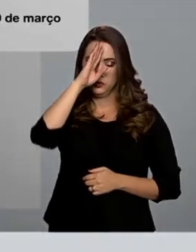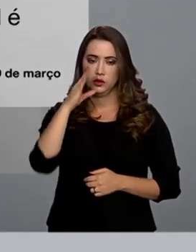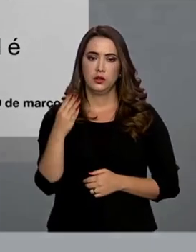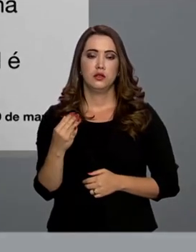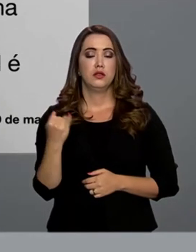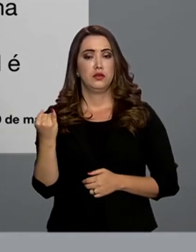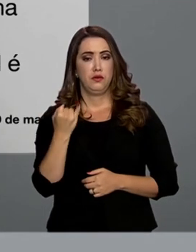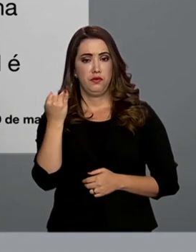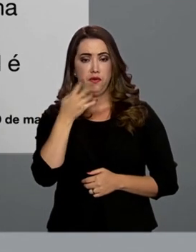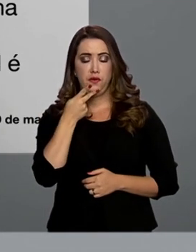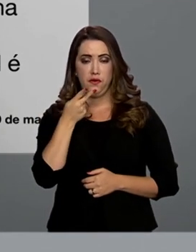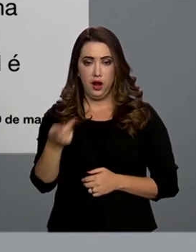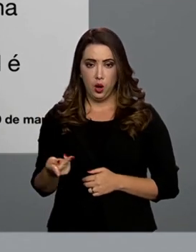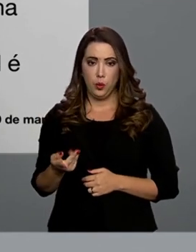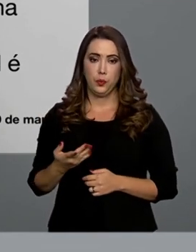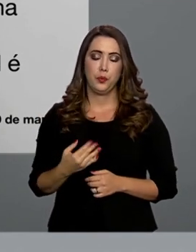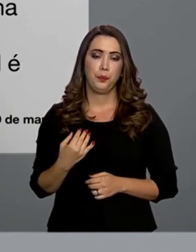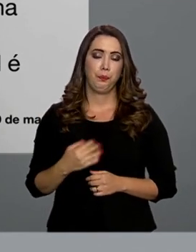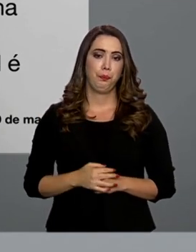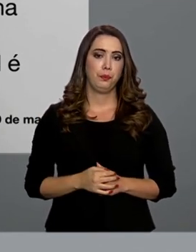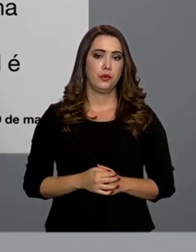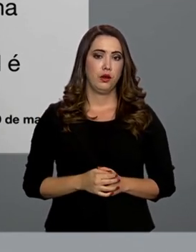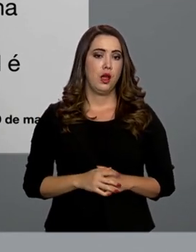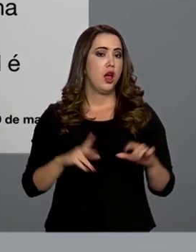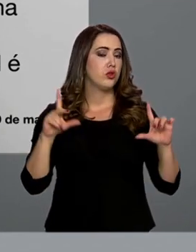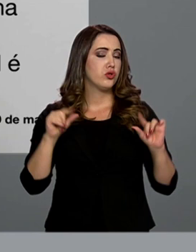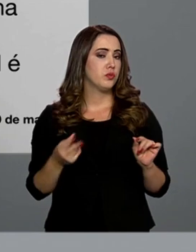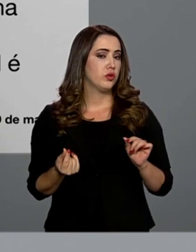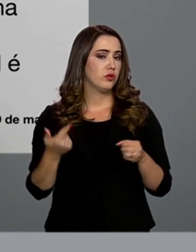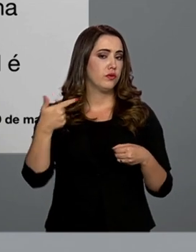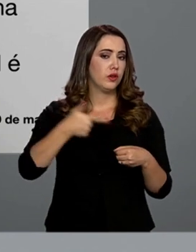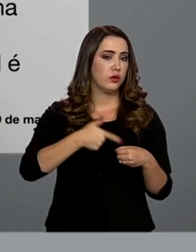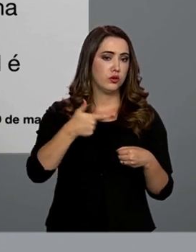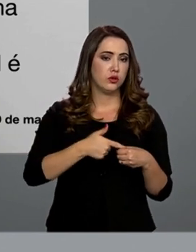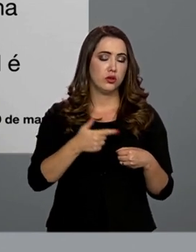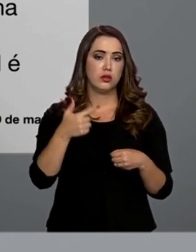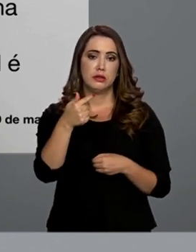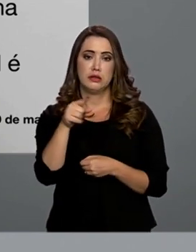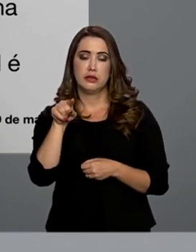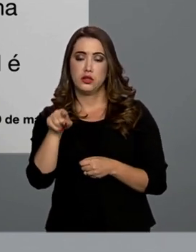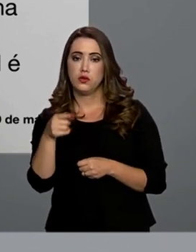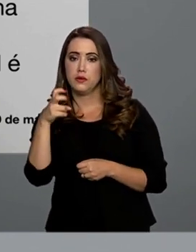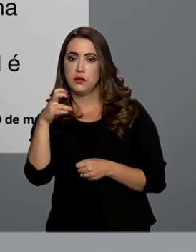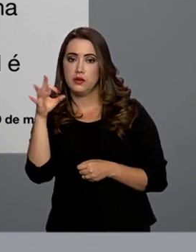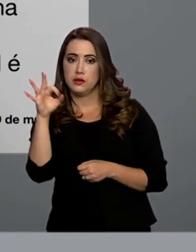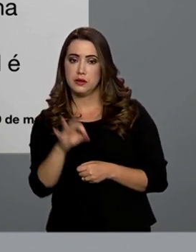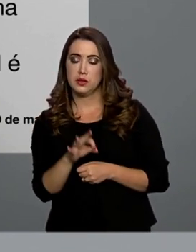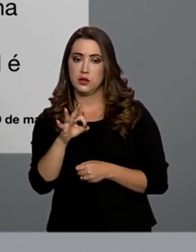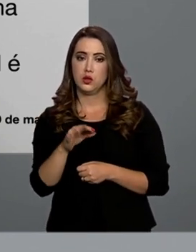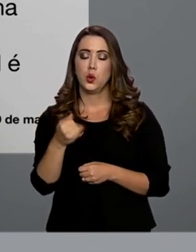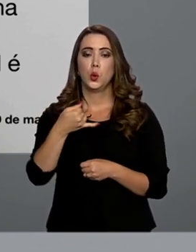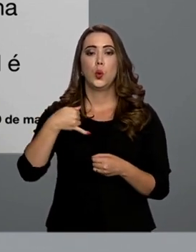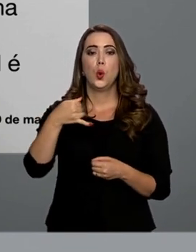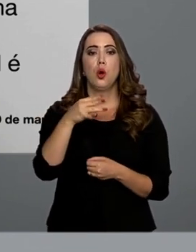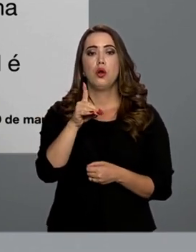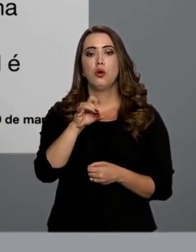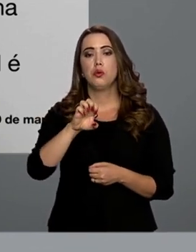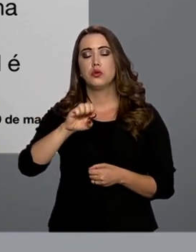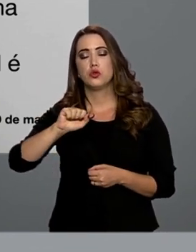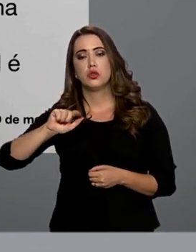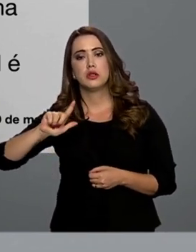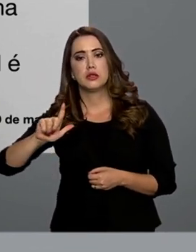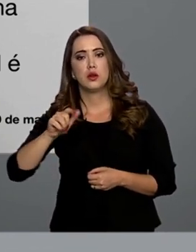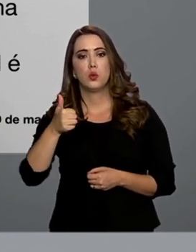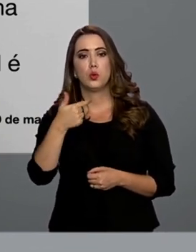Jair Bolsonaro destacou a medida. A redução no preço da gasolina foi de 7,5%, do óleo diesel de 12